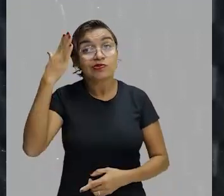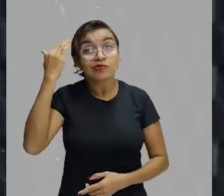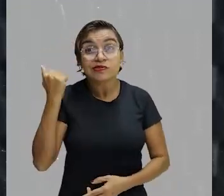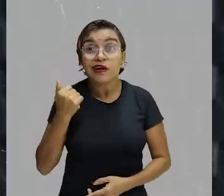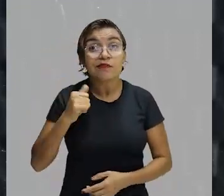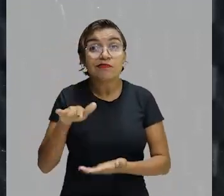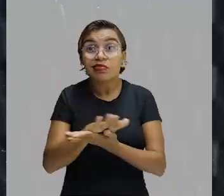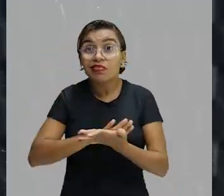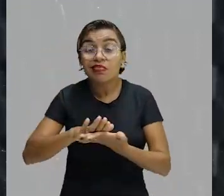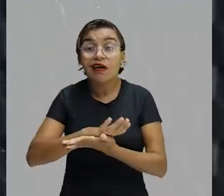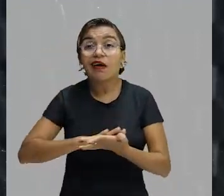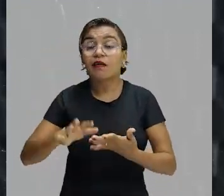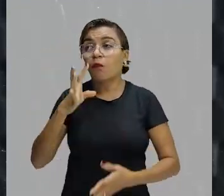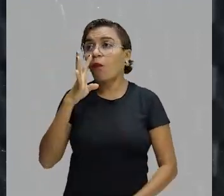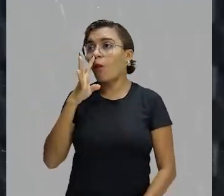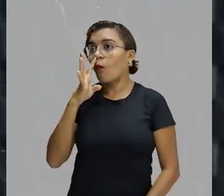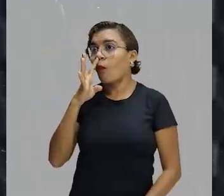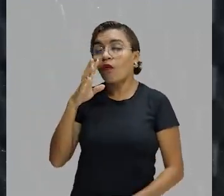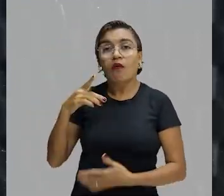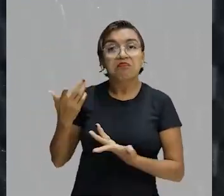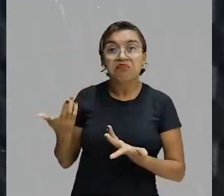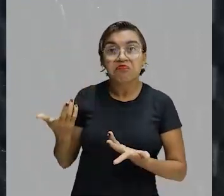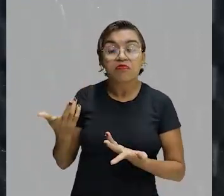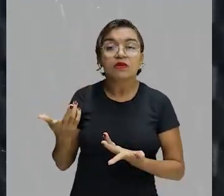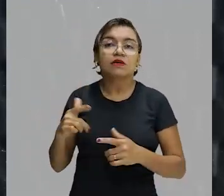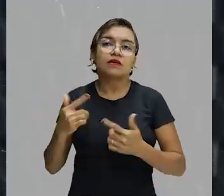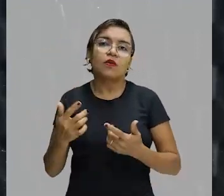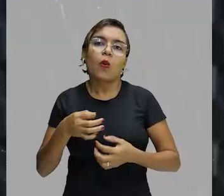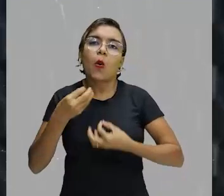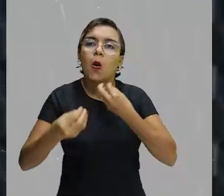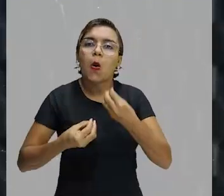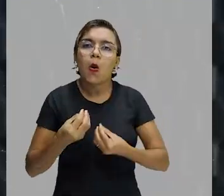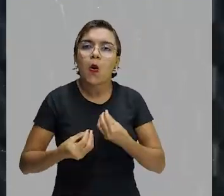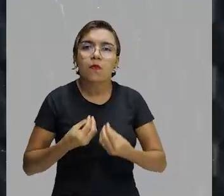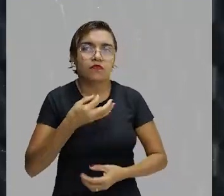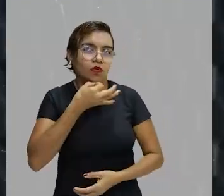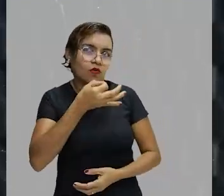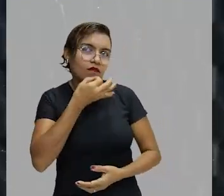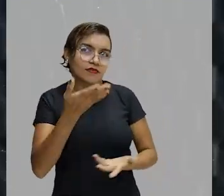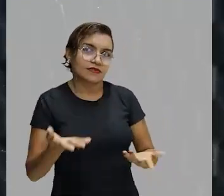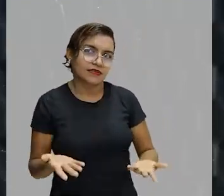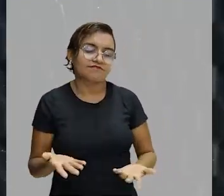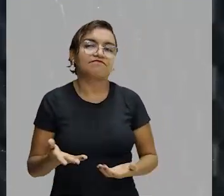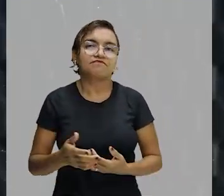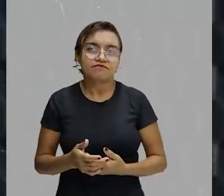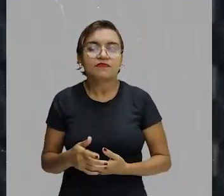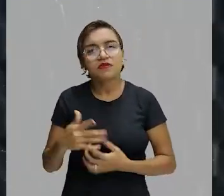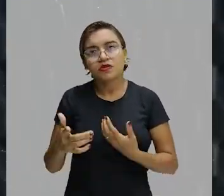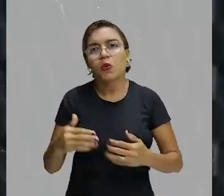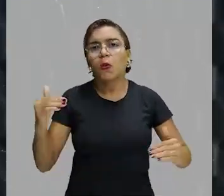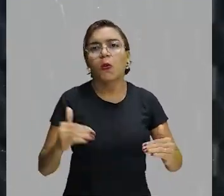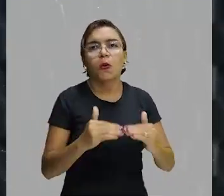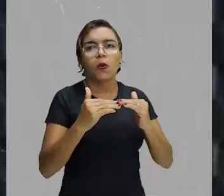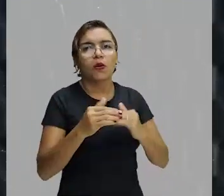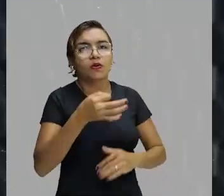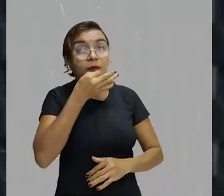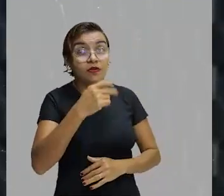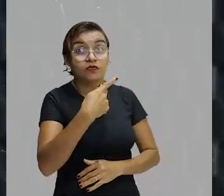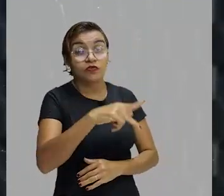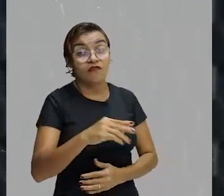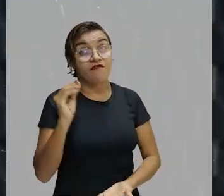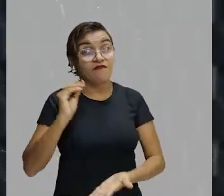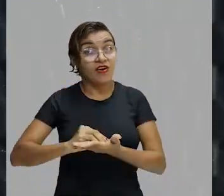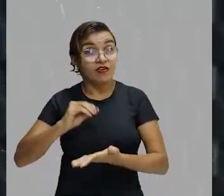argumentos. Não têm como conversar e contra-argumentar. Então, acaba indo pela opinião do outro, por falta de